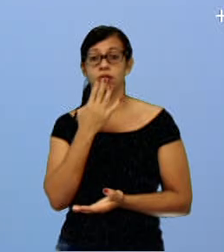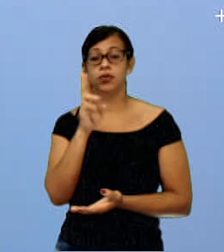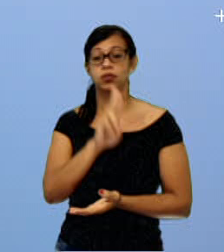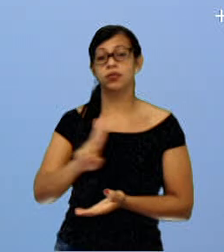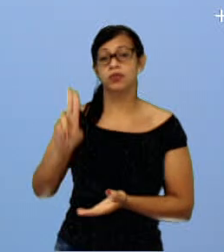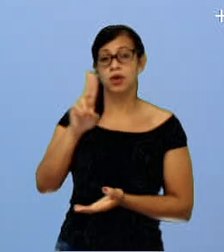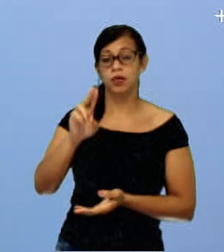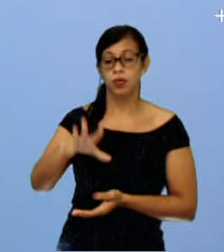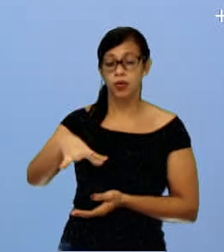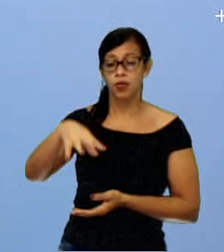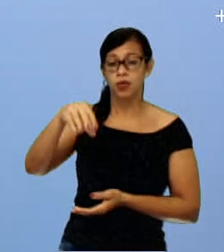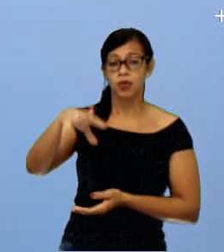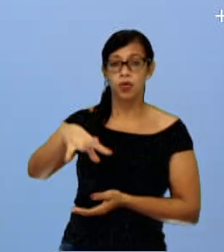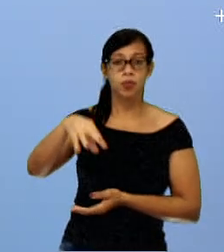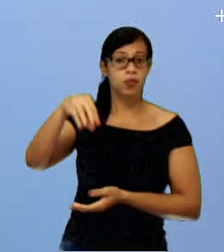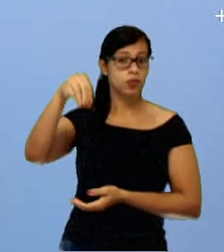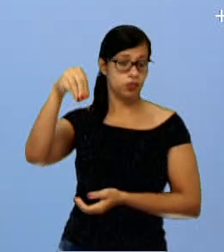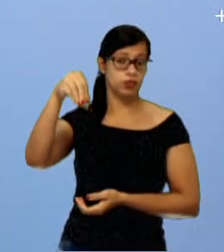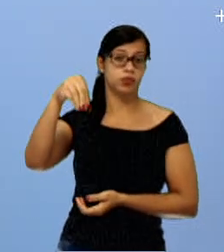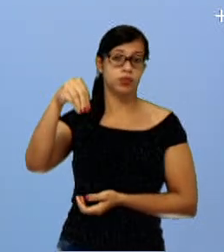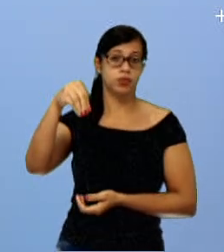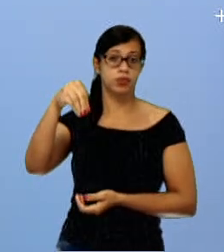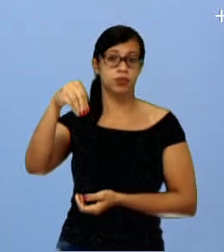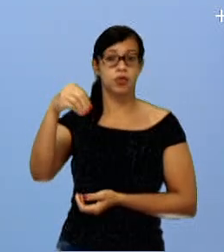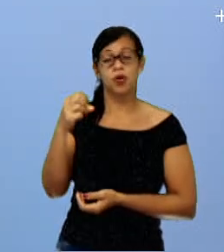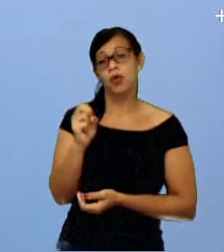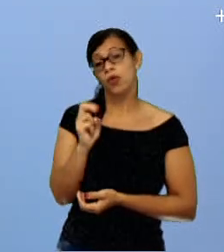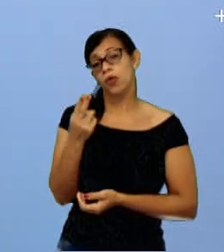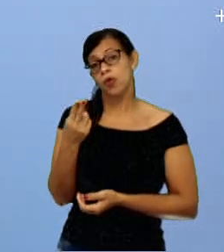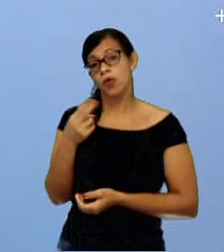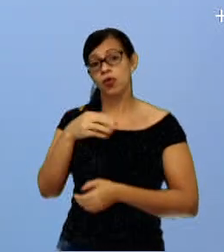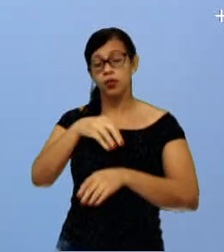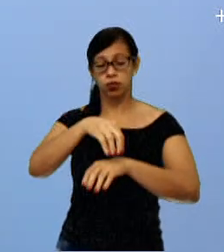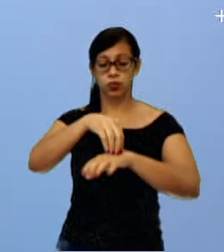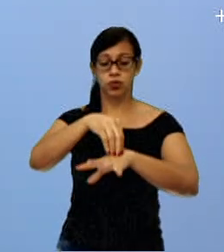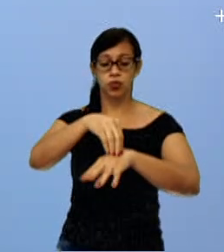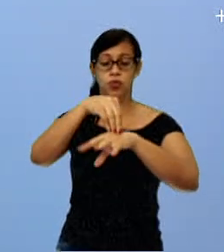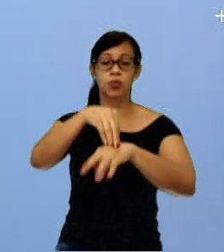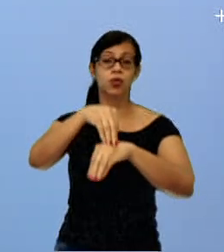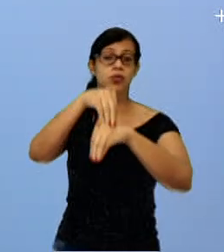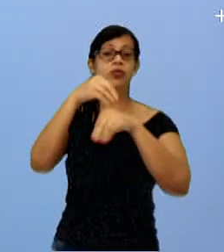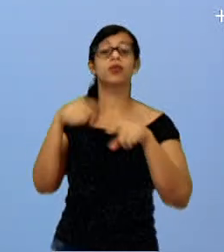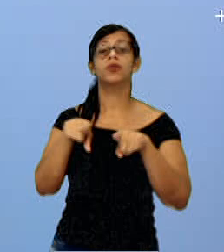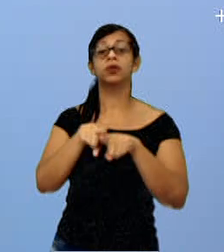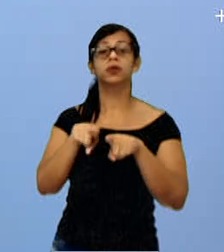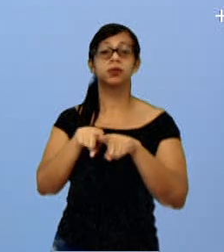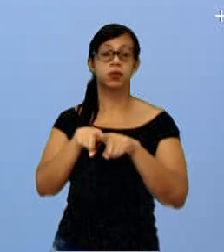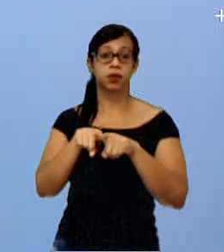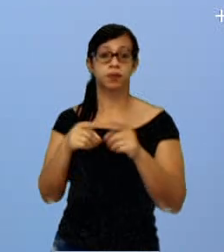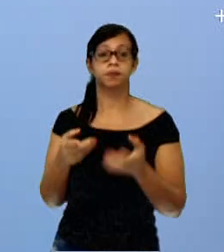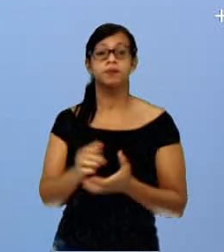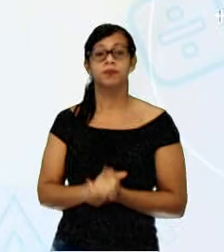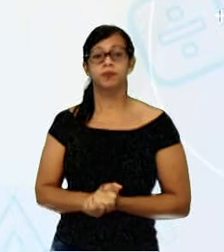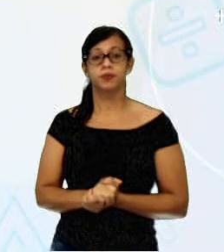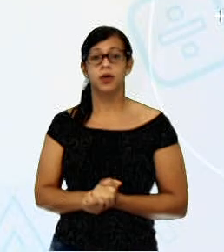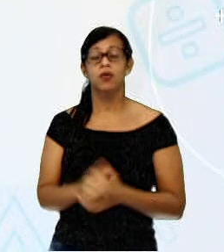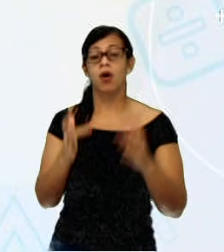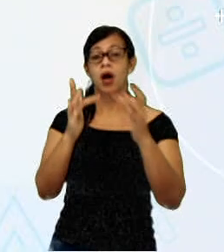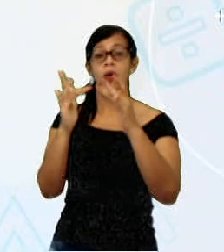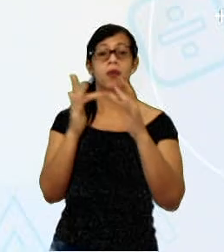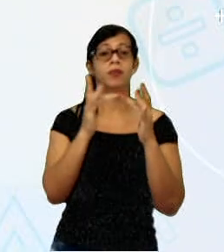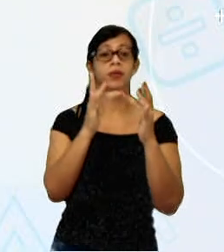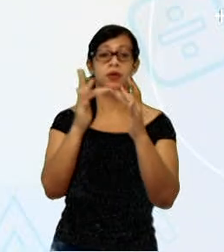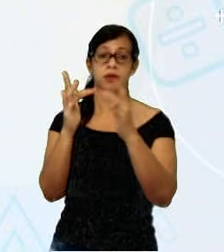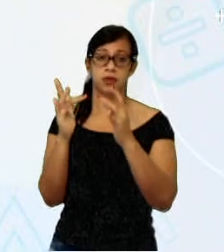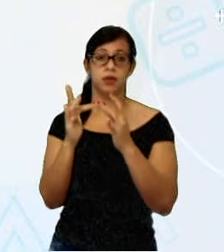certo? Então, a combinação desses e de outros materiais encontrados na natureza, forma uma das tintas